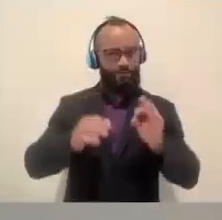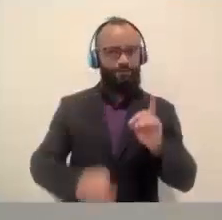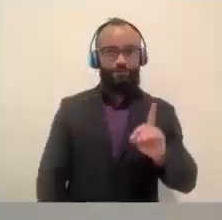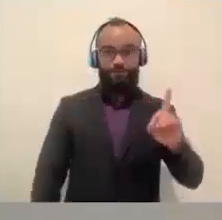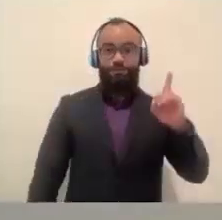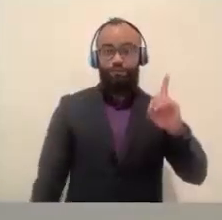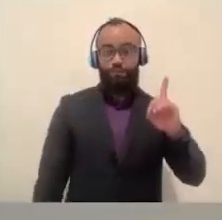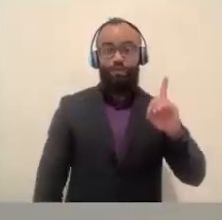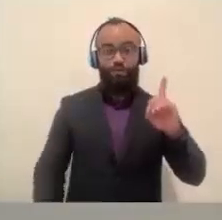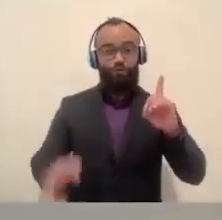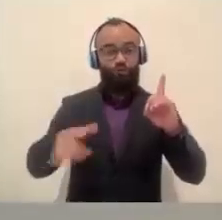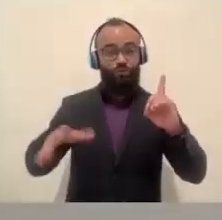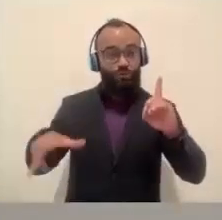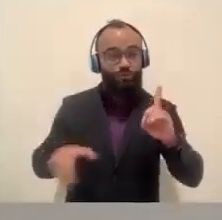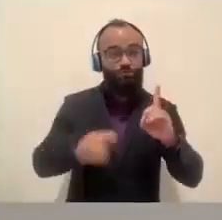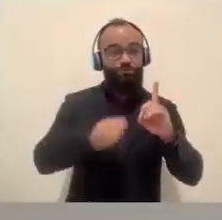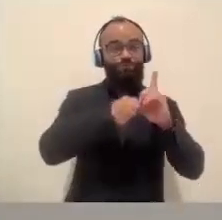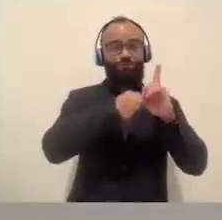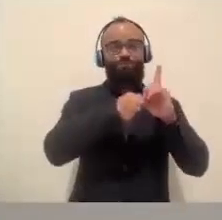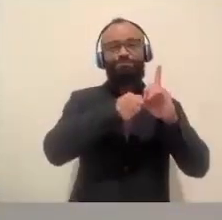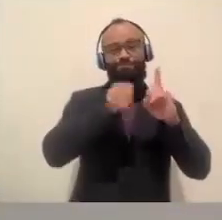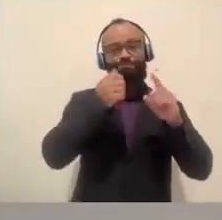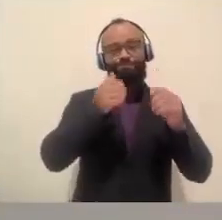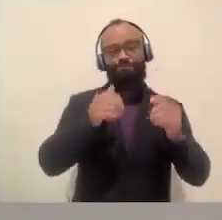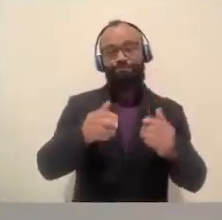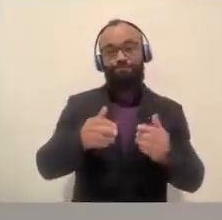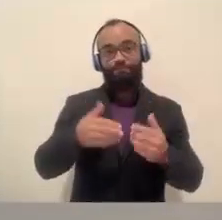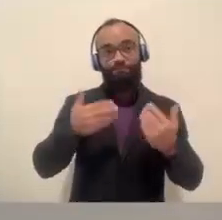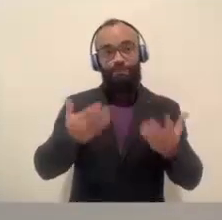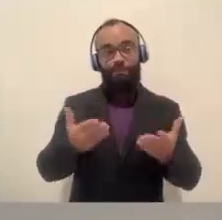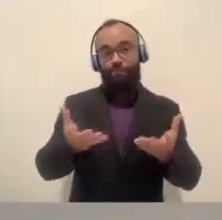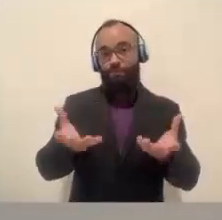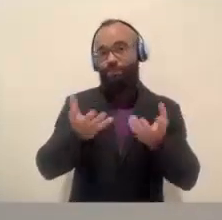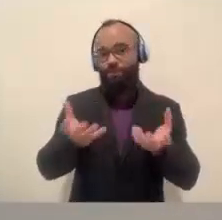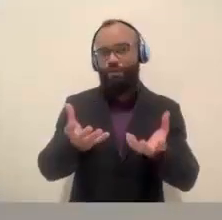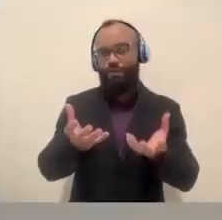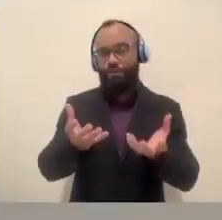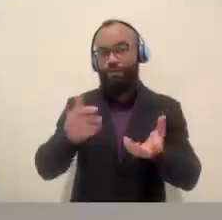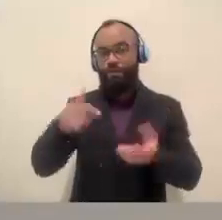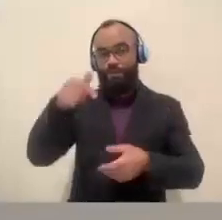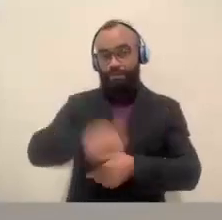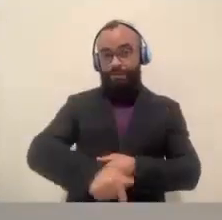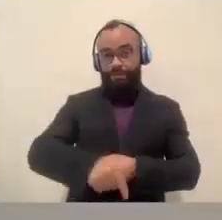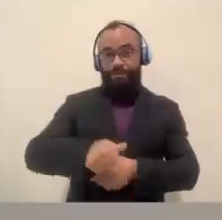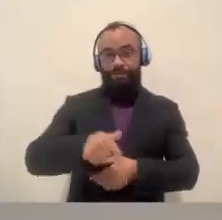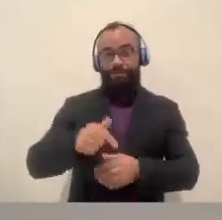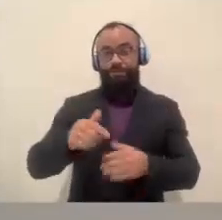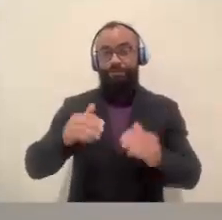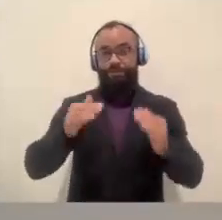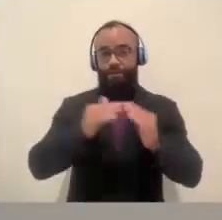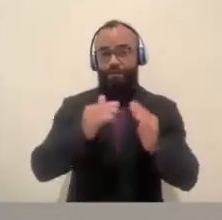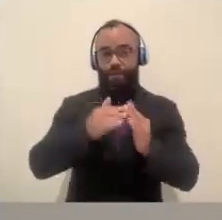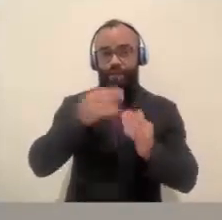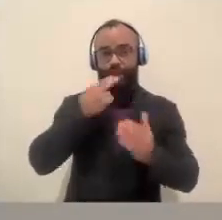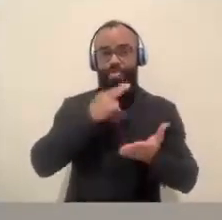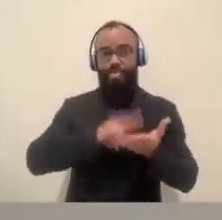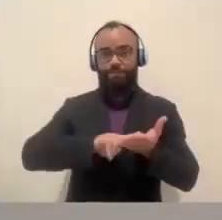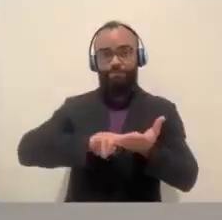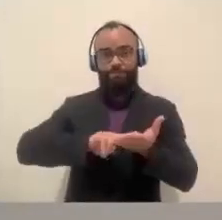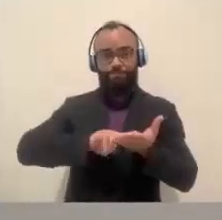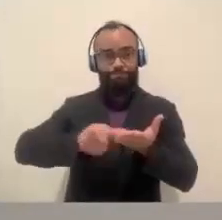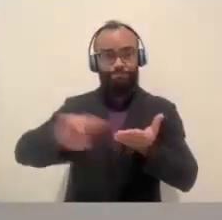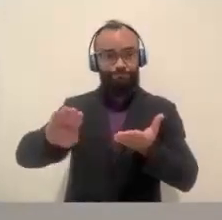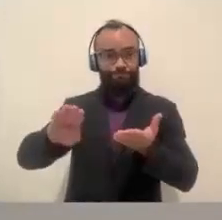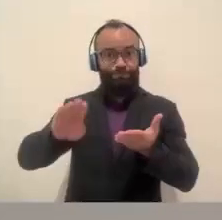recebeu de braços abertos. Então, eu queria que a Casa Legislativa mandasse um telegrama, uma carta de condolências à família